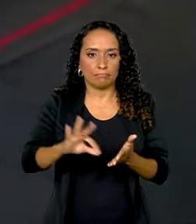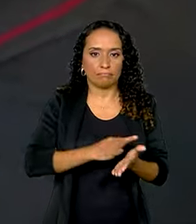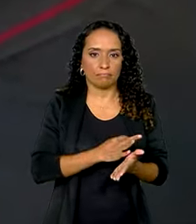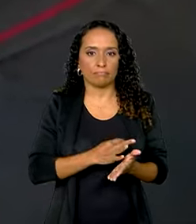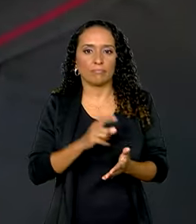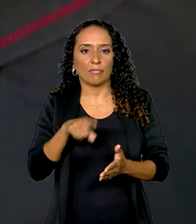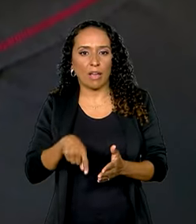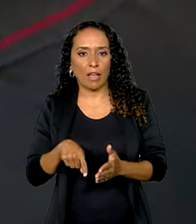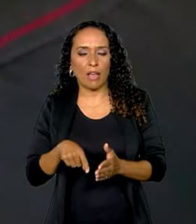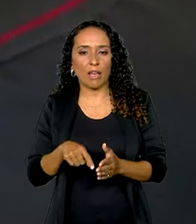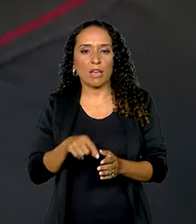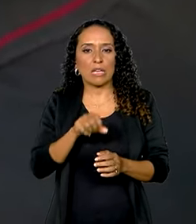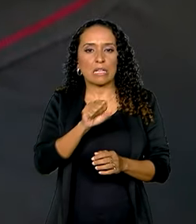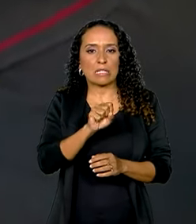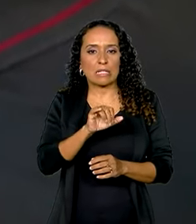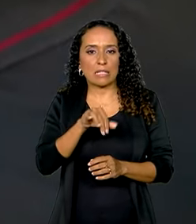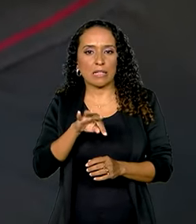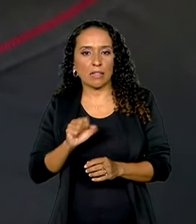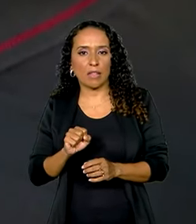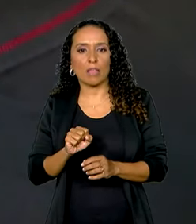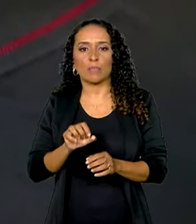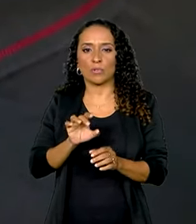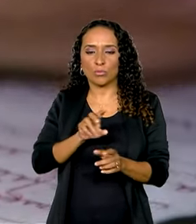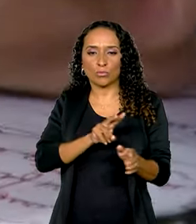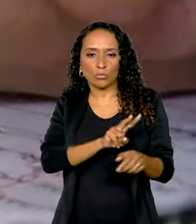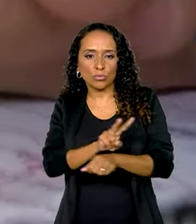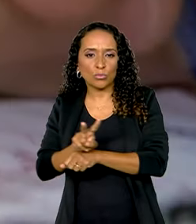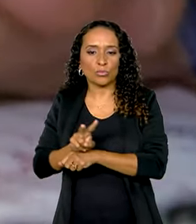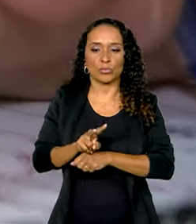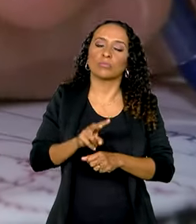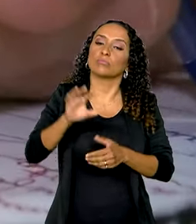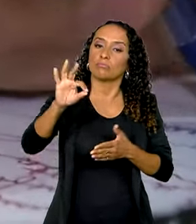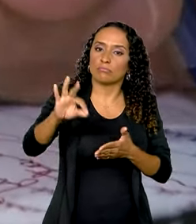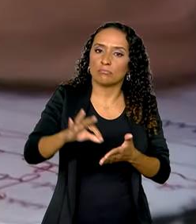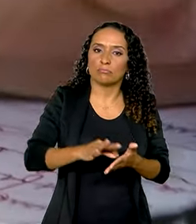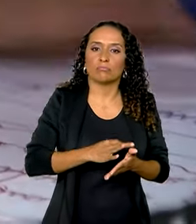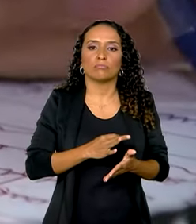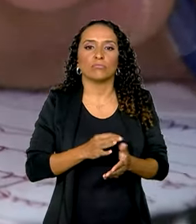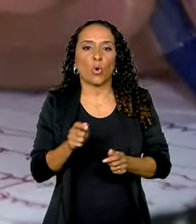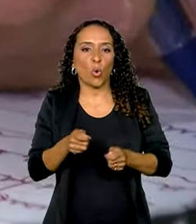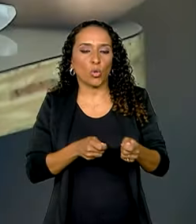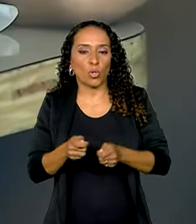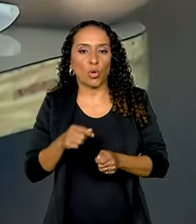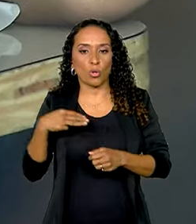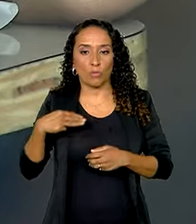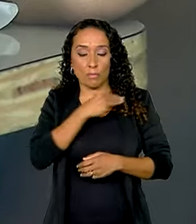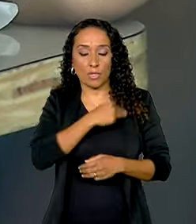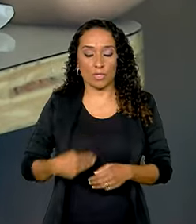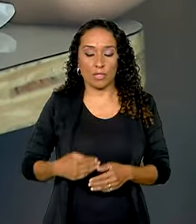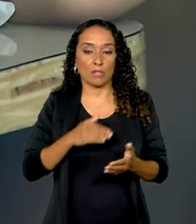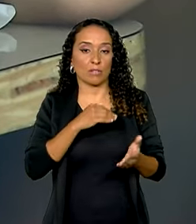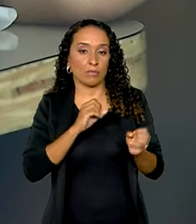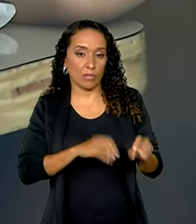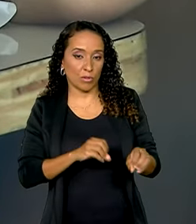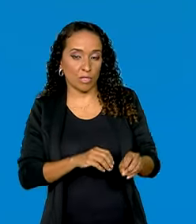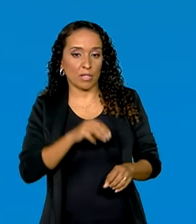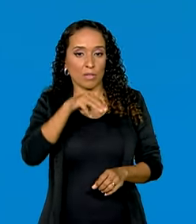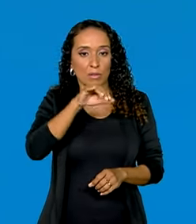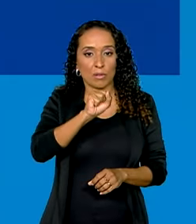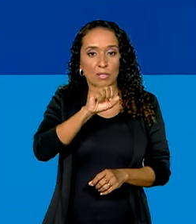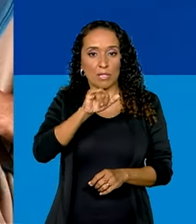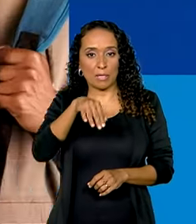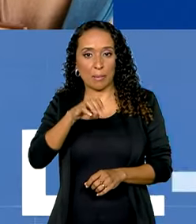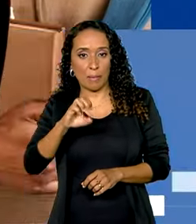realizado por meio do Sistema Integrado de Monitoramento, Execução e Controle do Ministério da Educação, CIMEC.